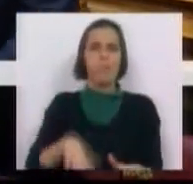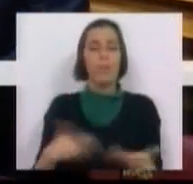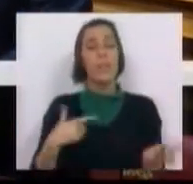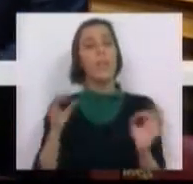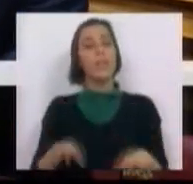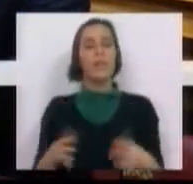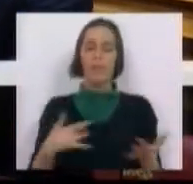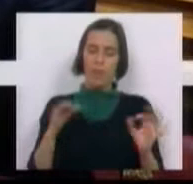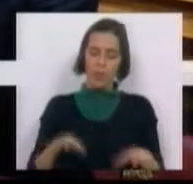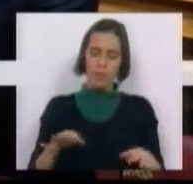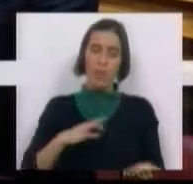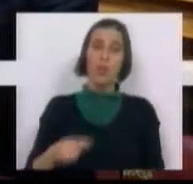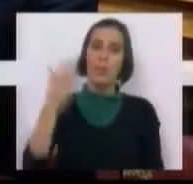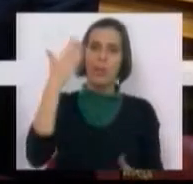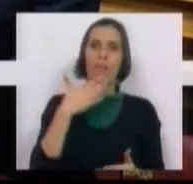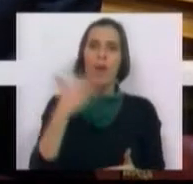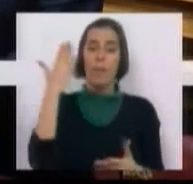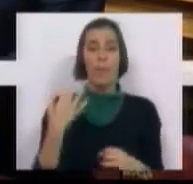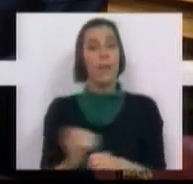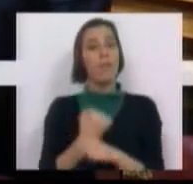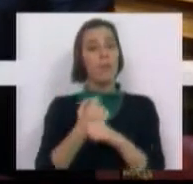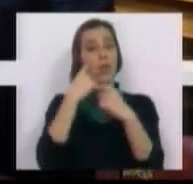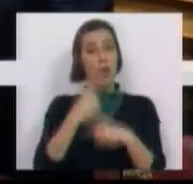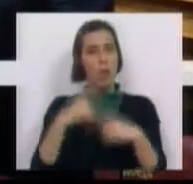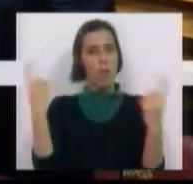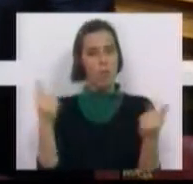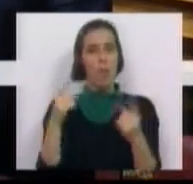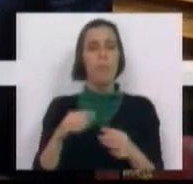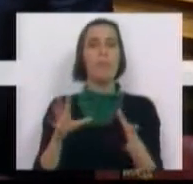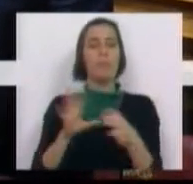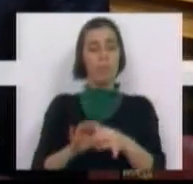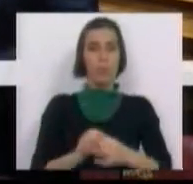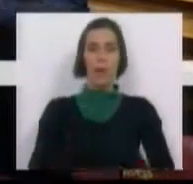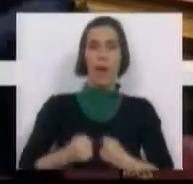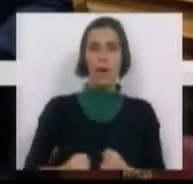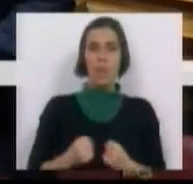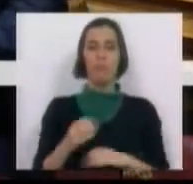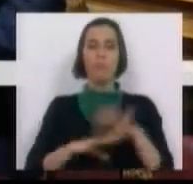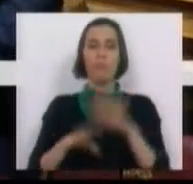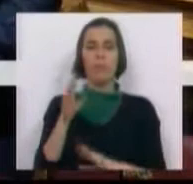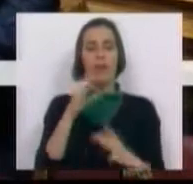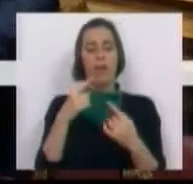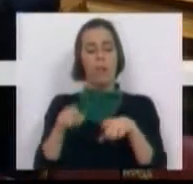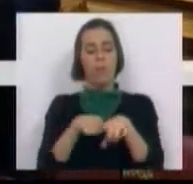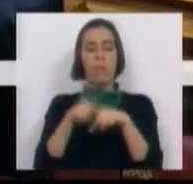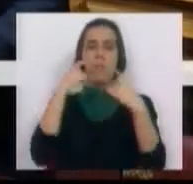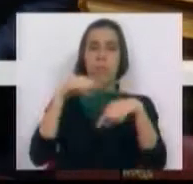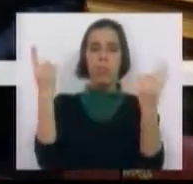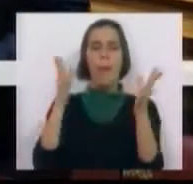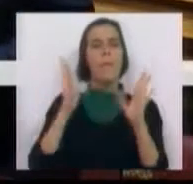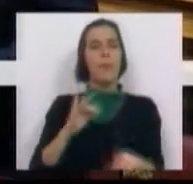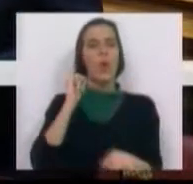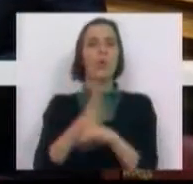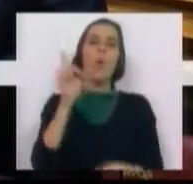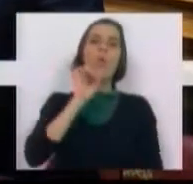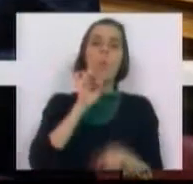Vou terminar, Sr. Presidente. Obrigado. A função pública, sendo o braço armado para a execução das políticas públicas, tem que ter